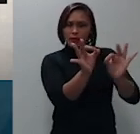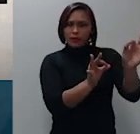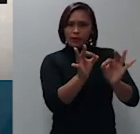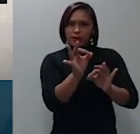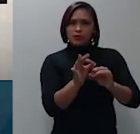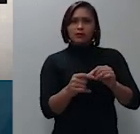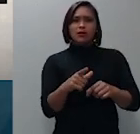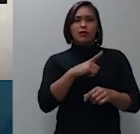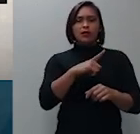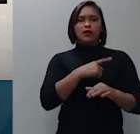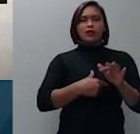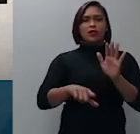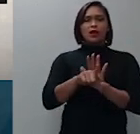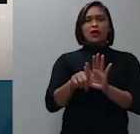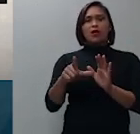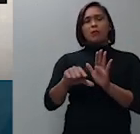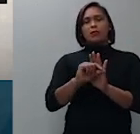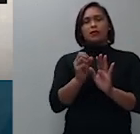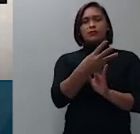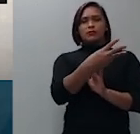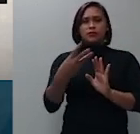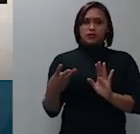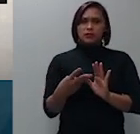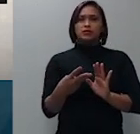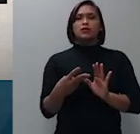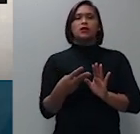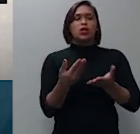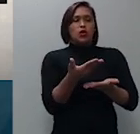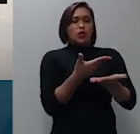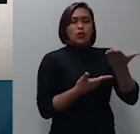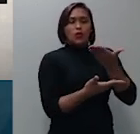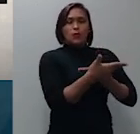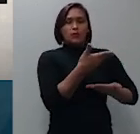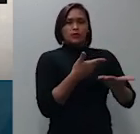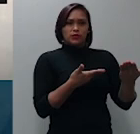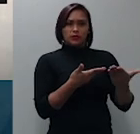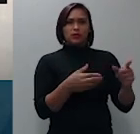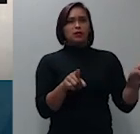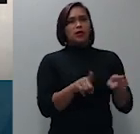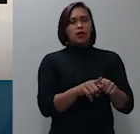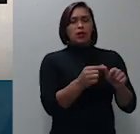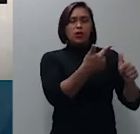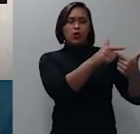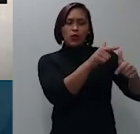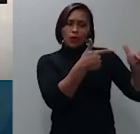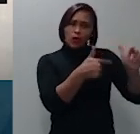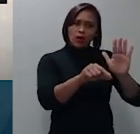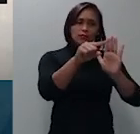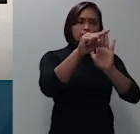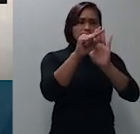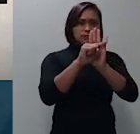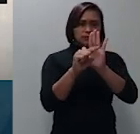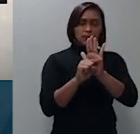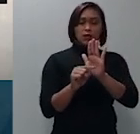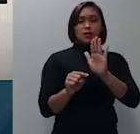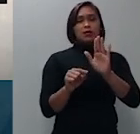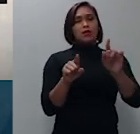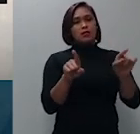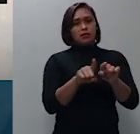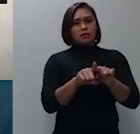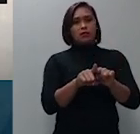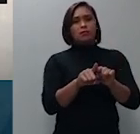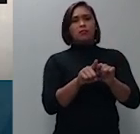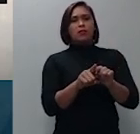terceiro saneamento compartilhado em qualquer das hipóteses de forma postergada ou simultânea